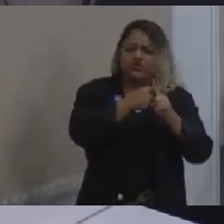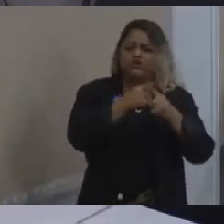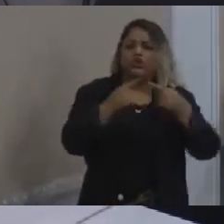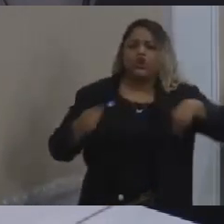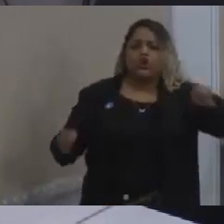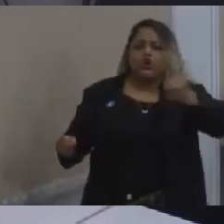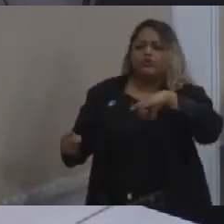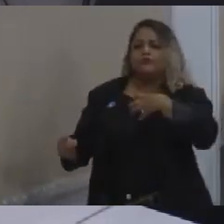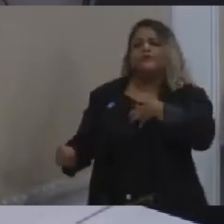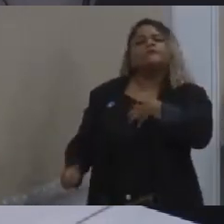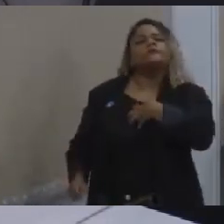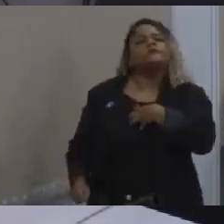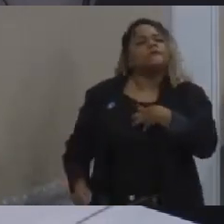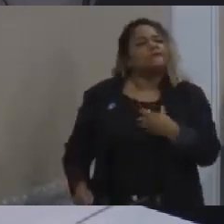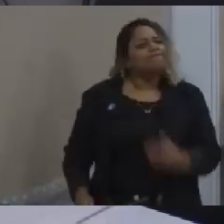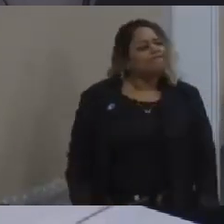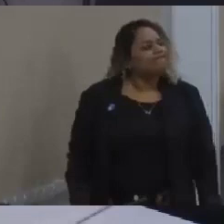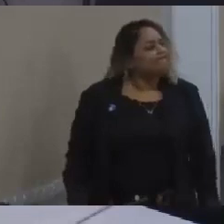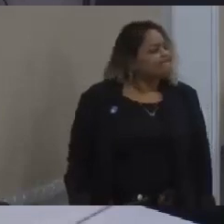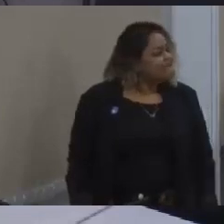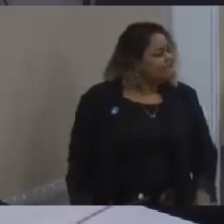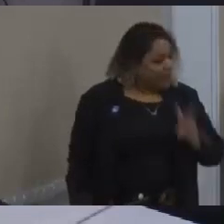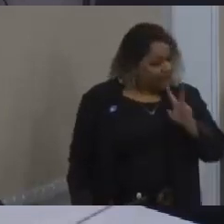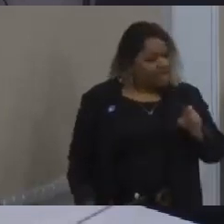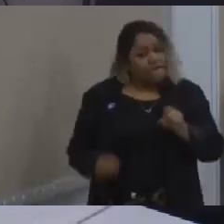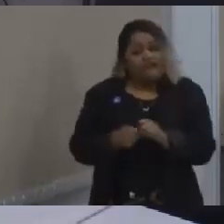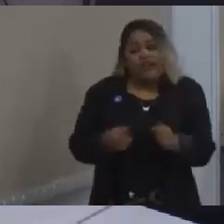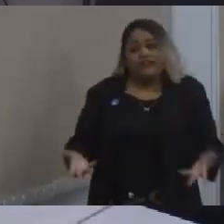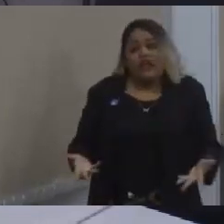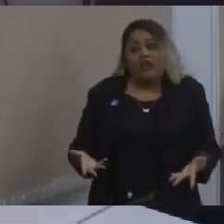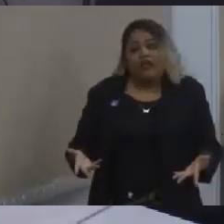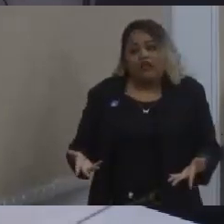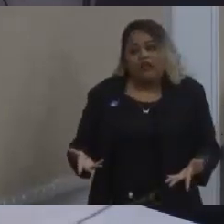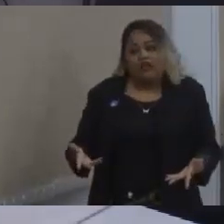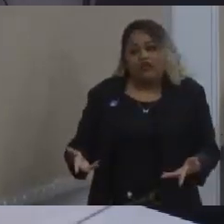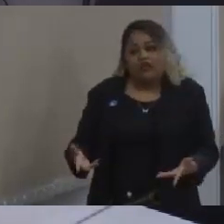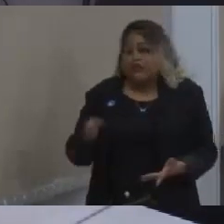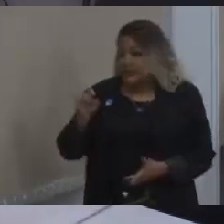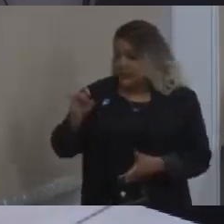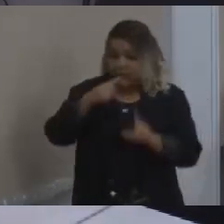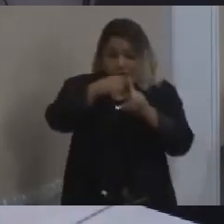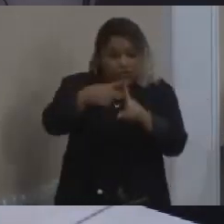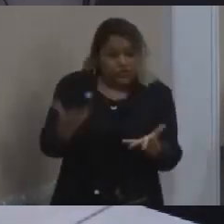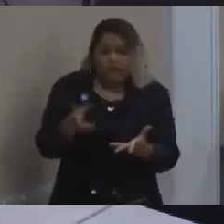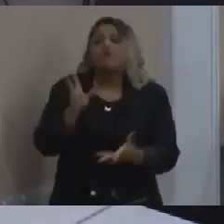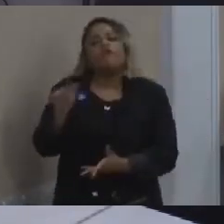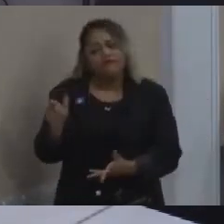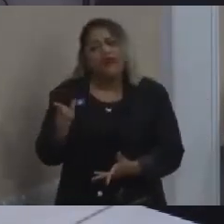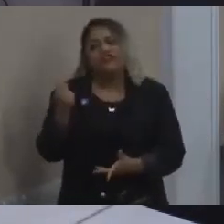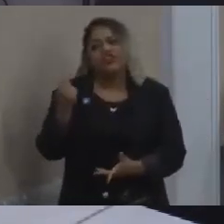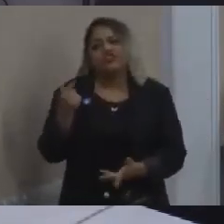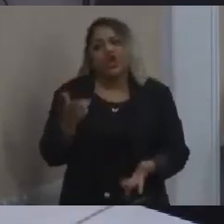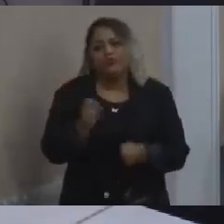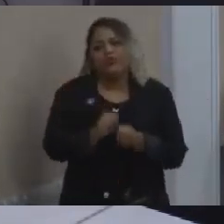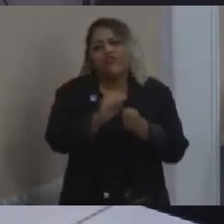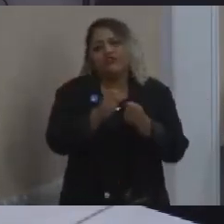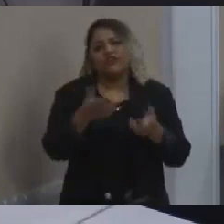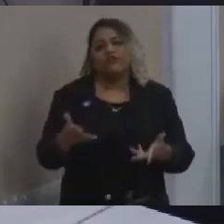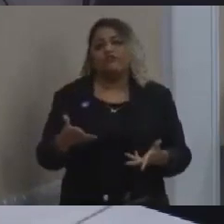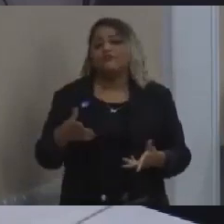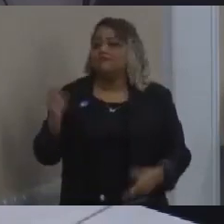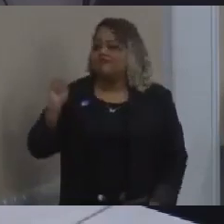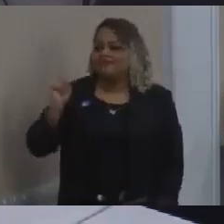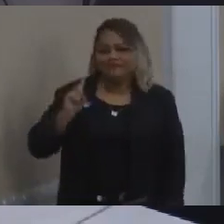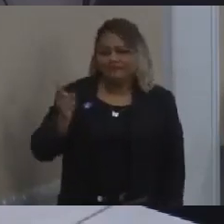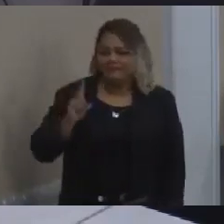sensação que dá é vai acontecer, porque está tudo dentro dos trilhos, está funcionando, mas não. A gente, na verdade, fica